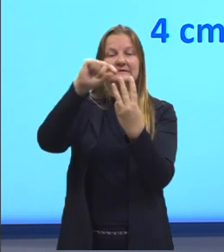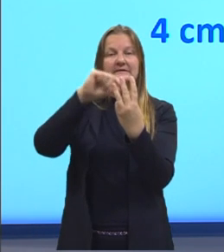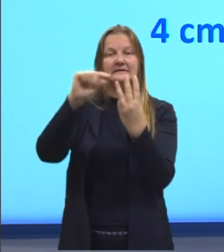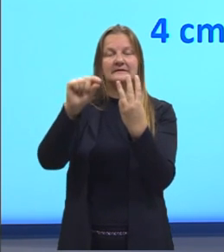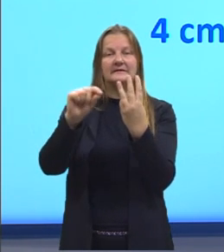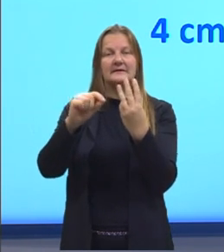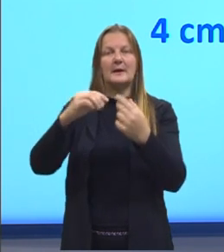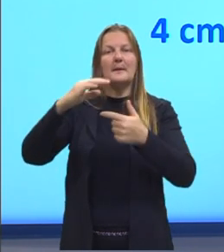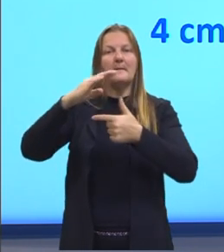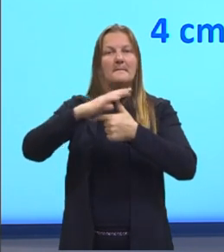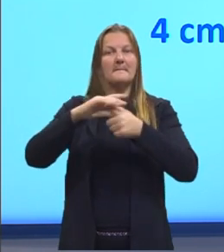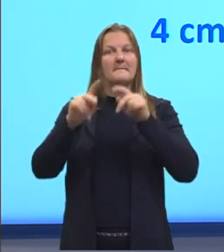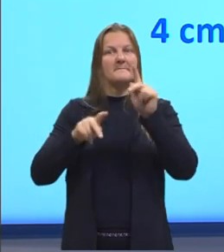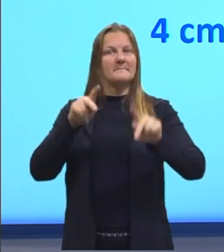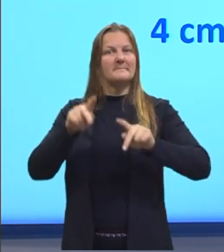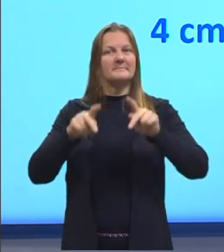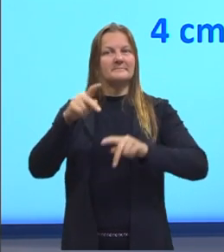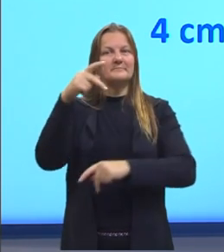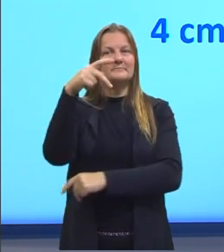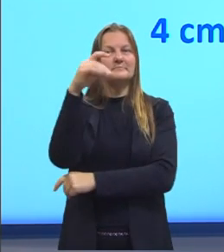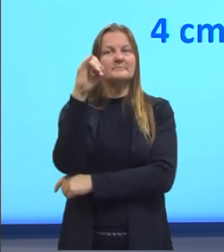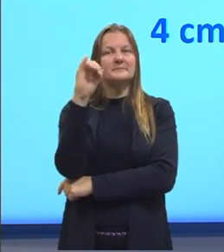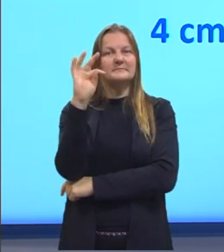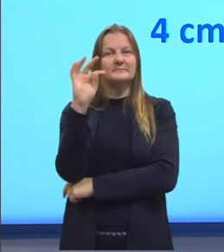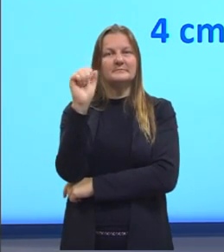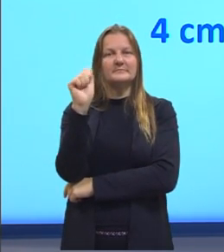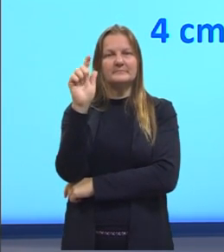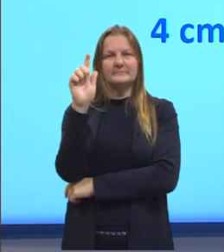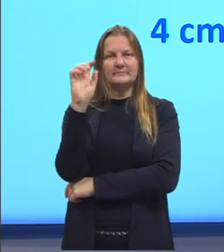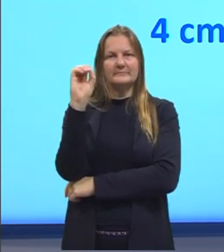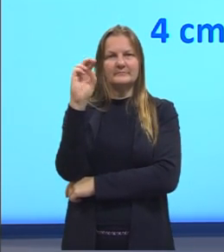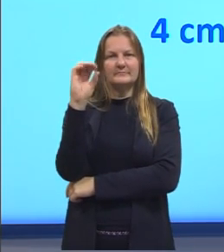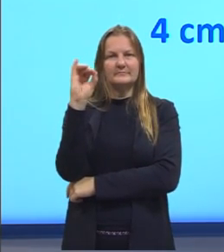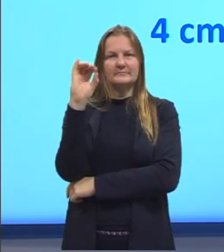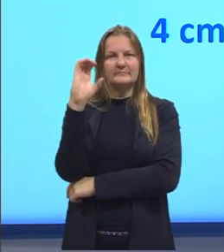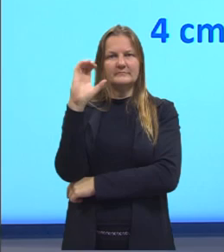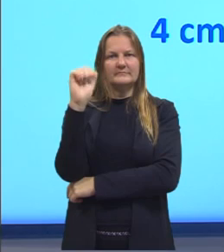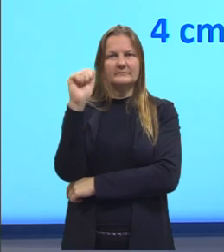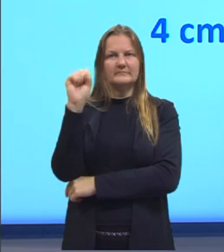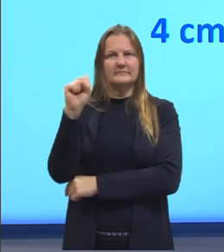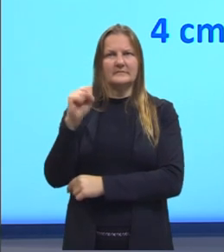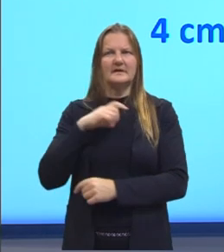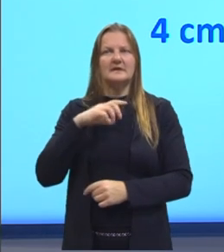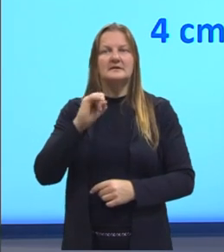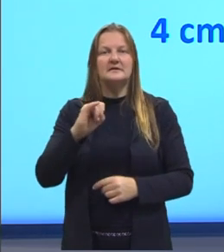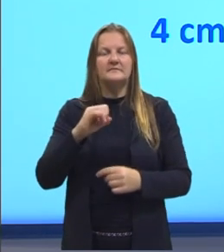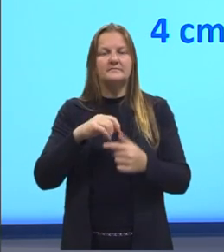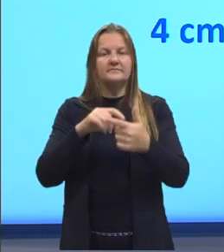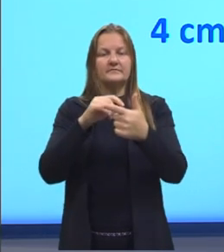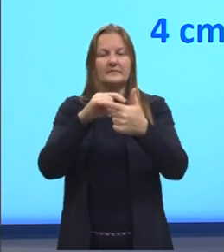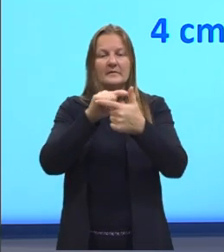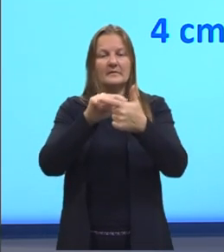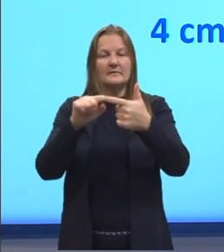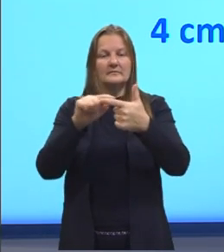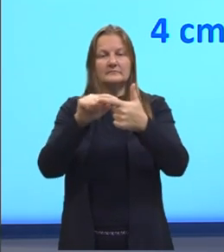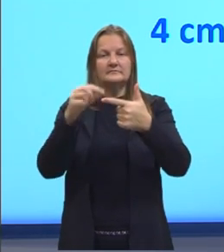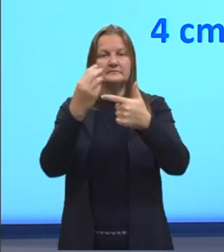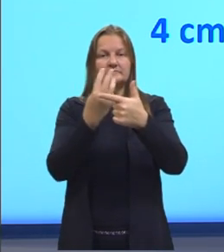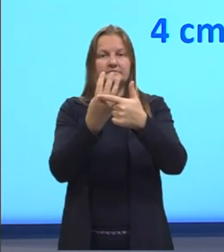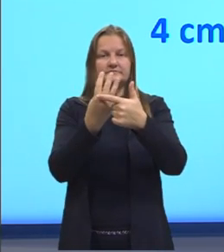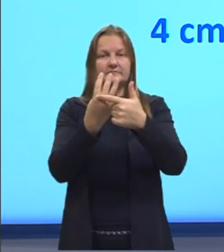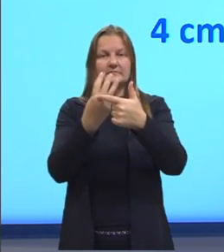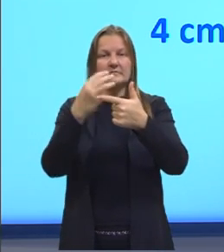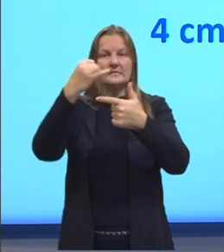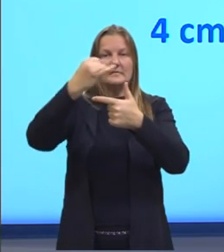triplas pitagóricas Se vocês chegarem em uma questão e vocês sabem que um dos catetos é 3 e a